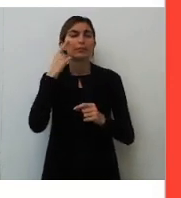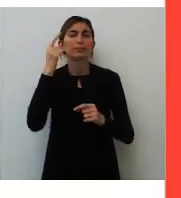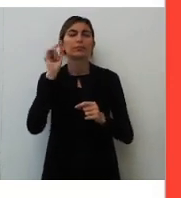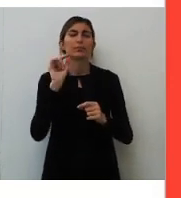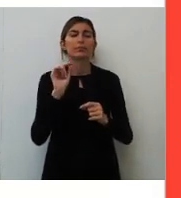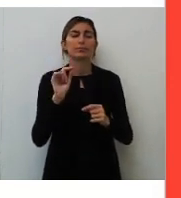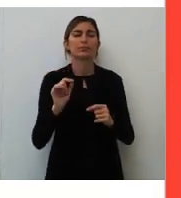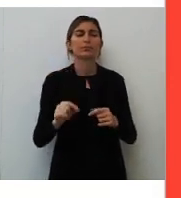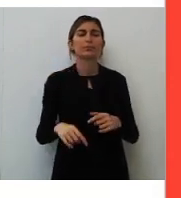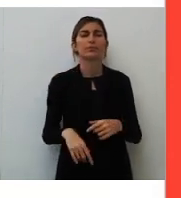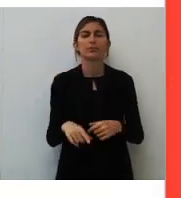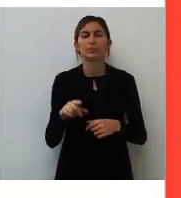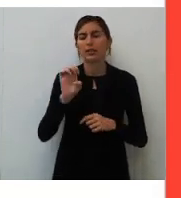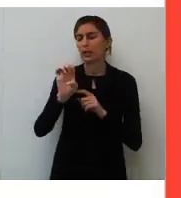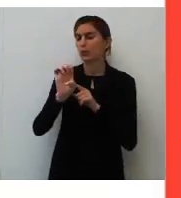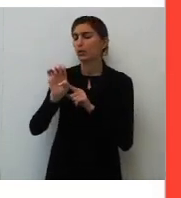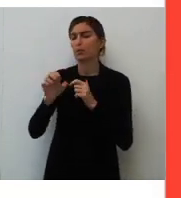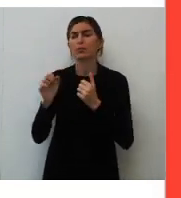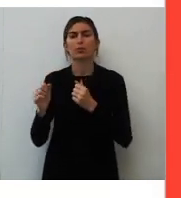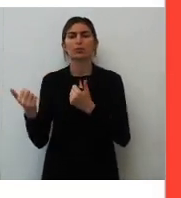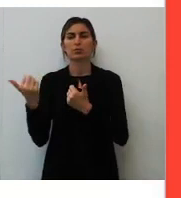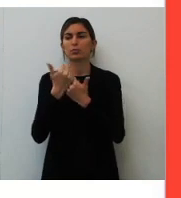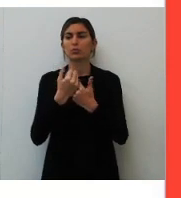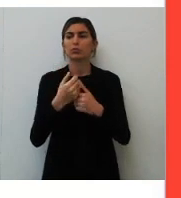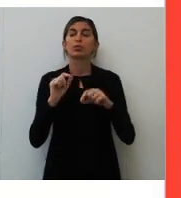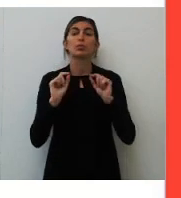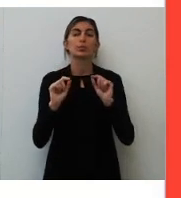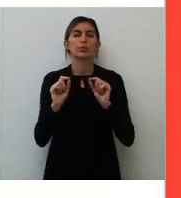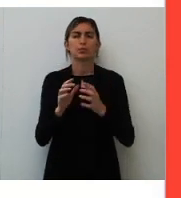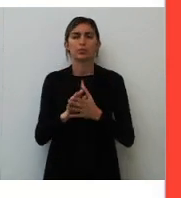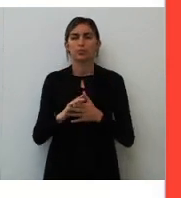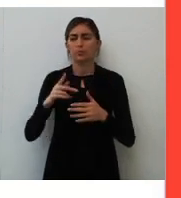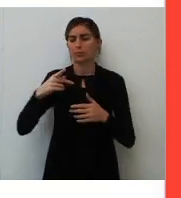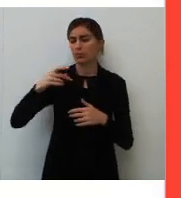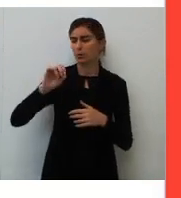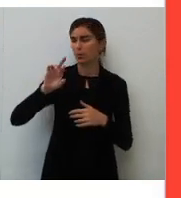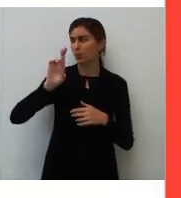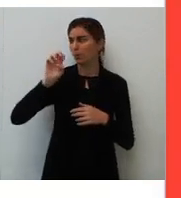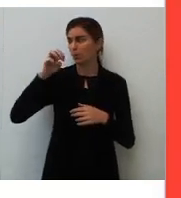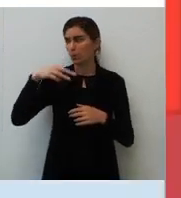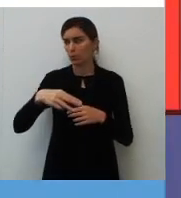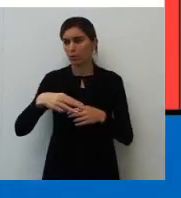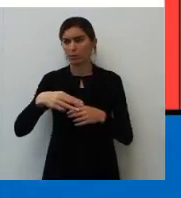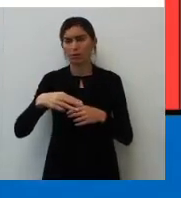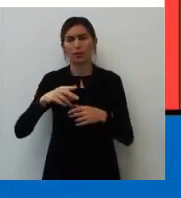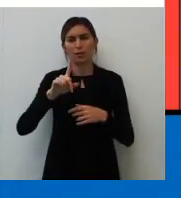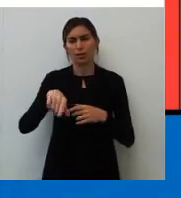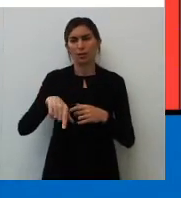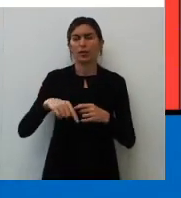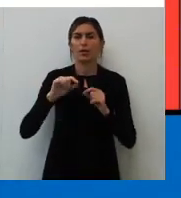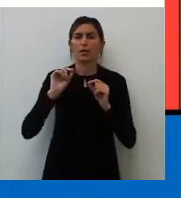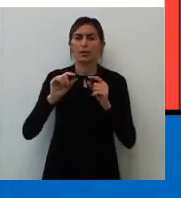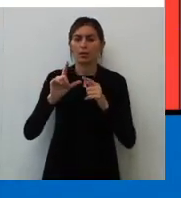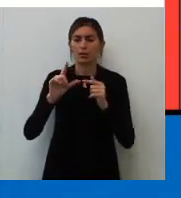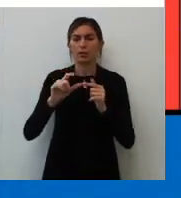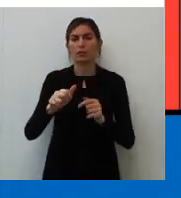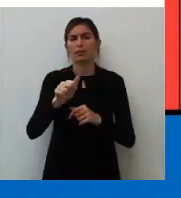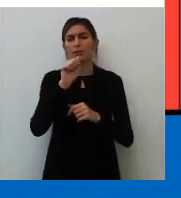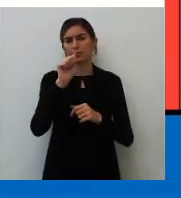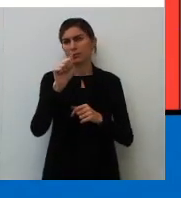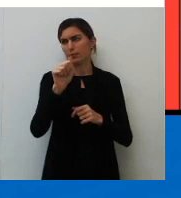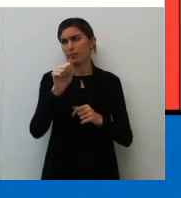E aí, esse I eu posso substituir por... Porém. Então é A, adversativa, letra A.